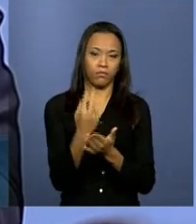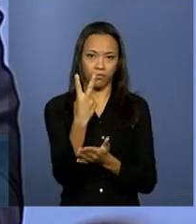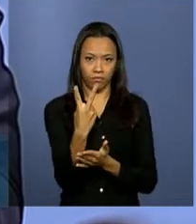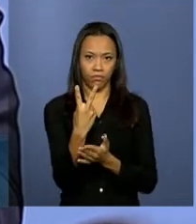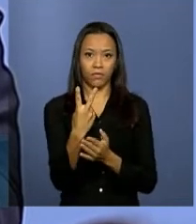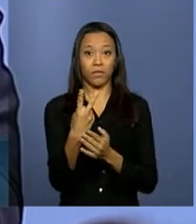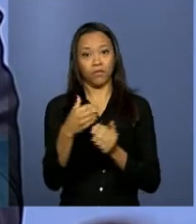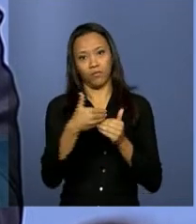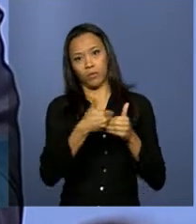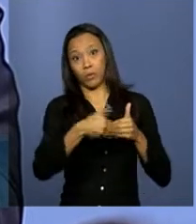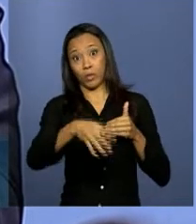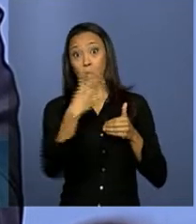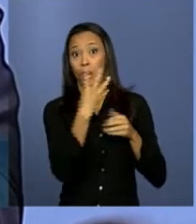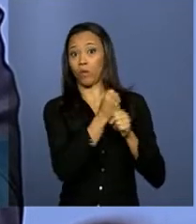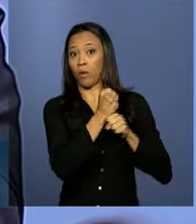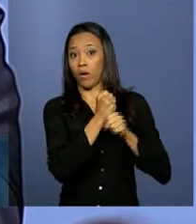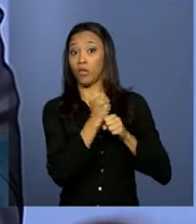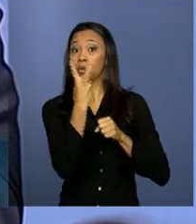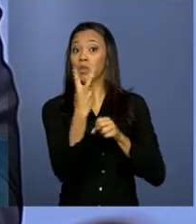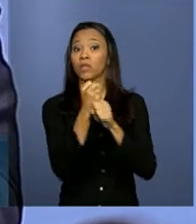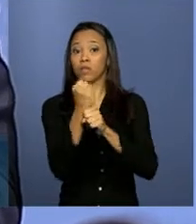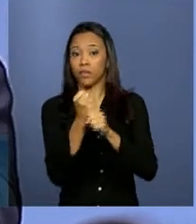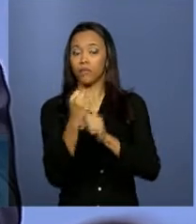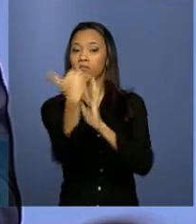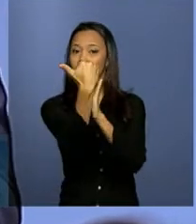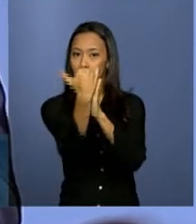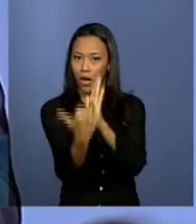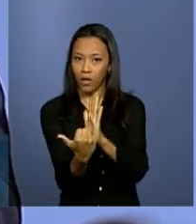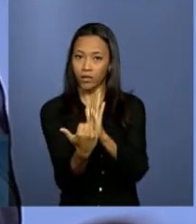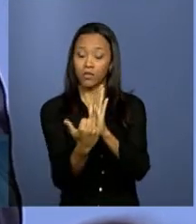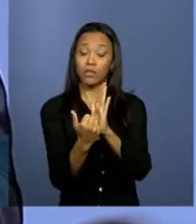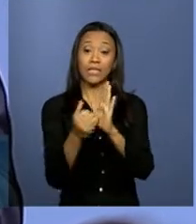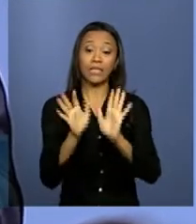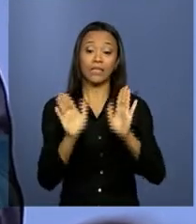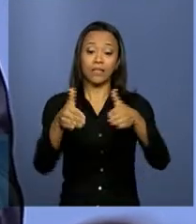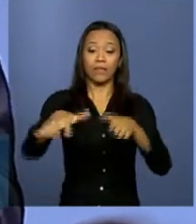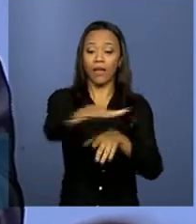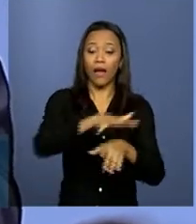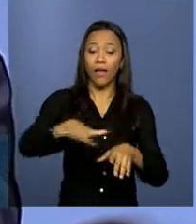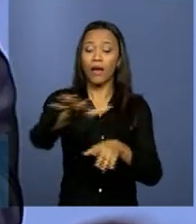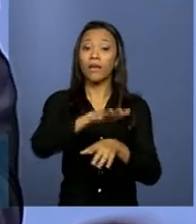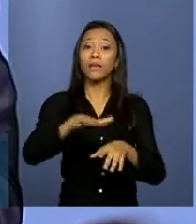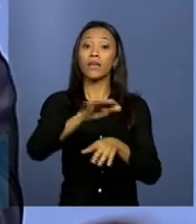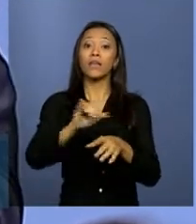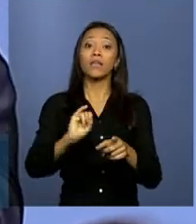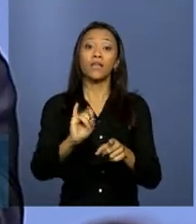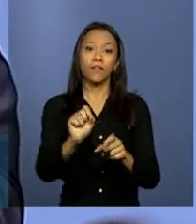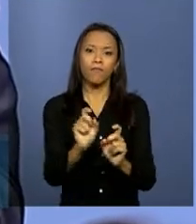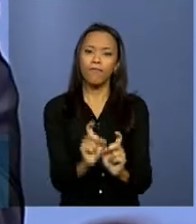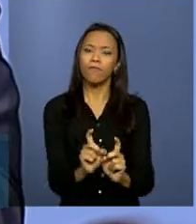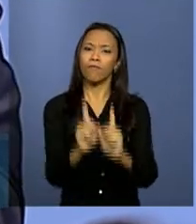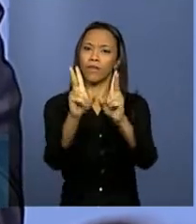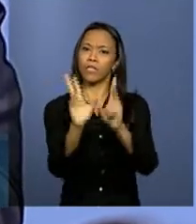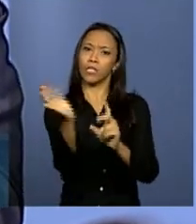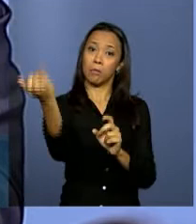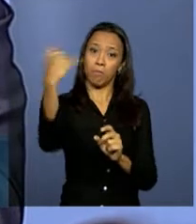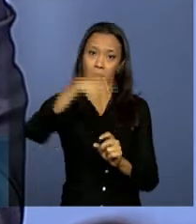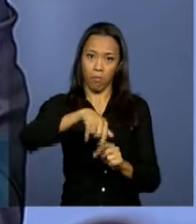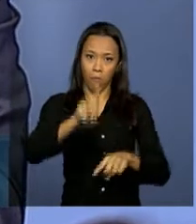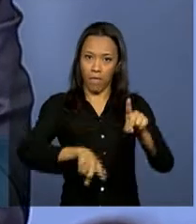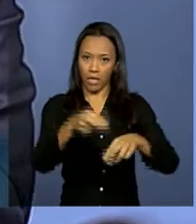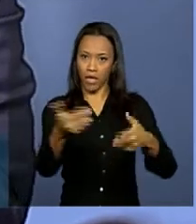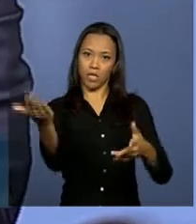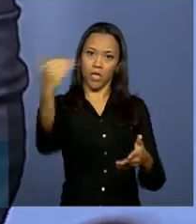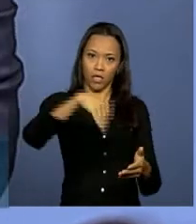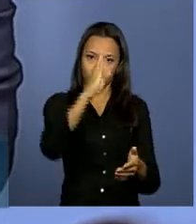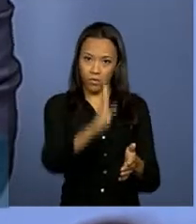dos quatro anos, o que significa que o setor exportador terá, em qualquer hipótese, previsibilidade. Ou seja, ele sabe